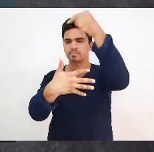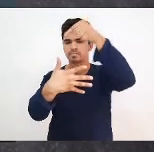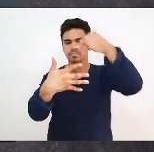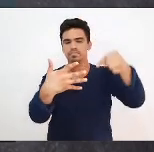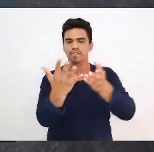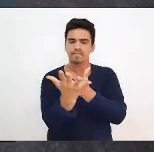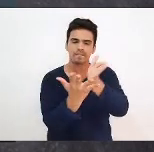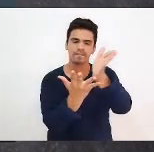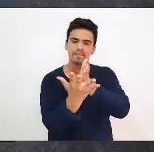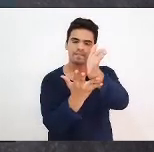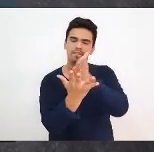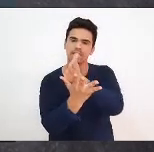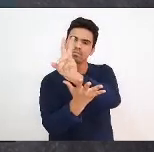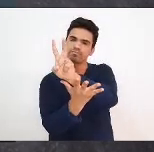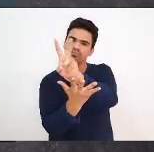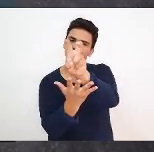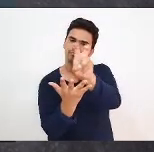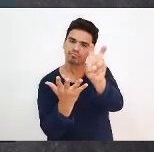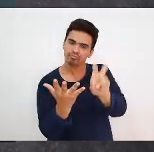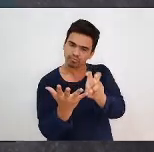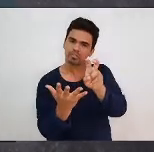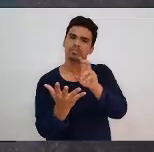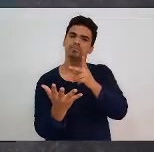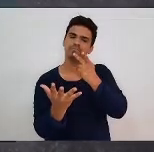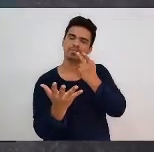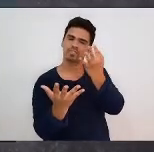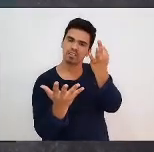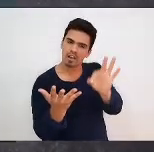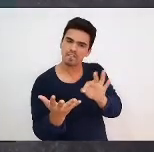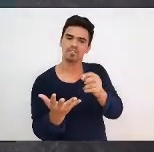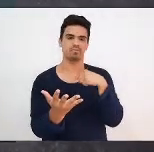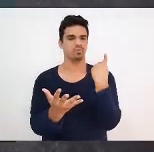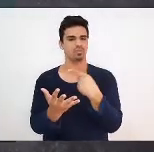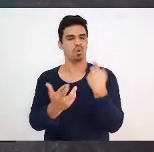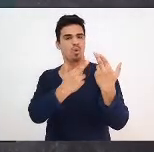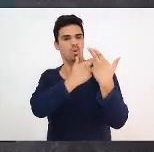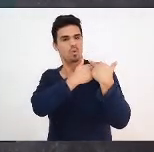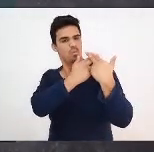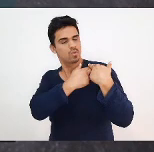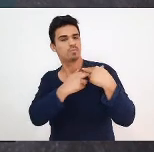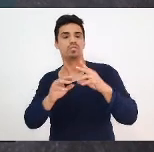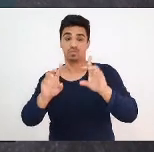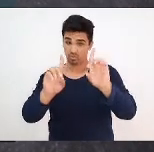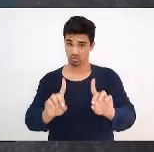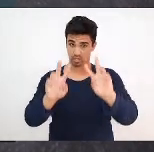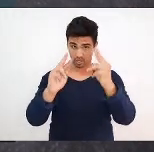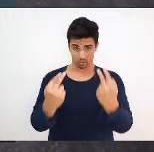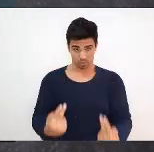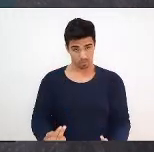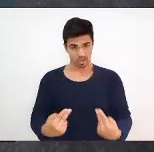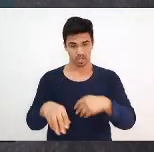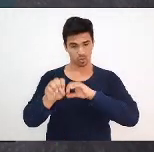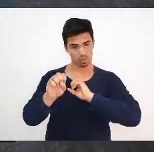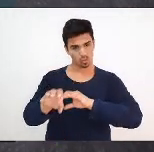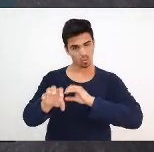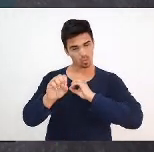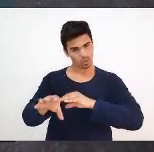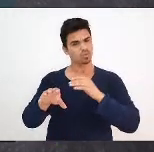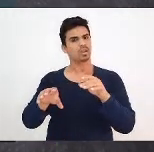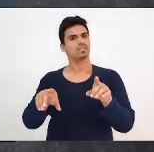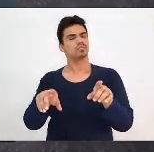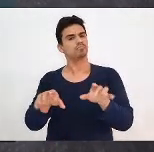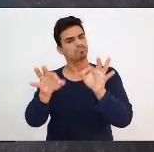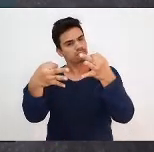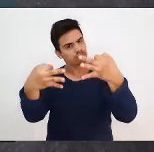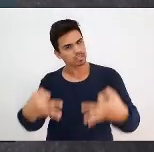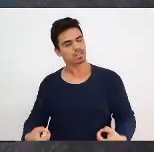nosso compromisso com os direitos humanos, com uma educação generalista, com a inclusão e